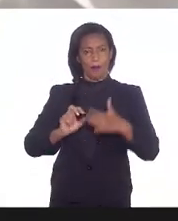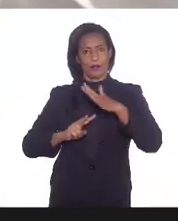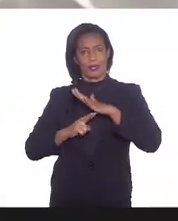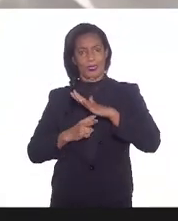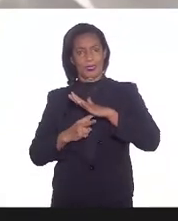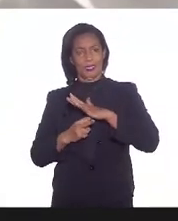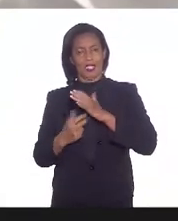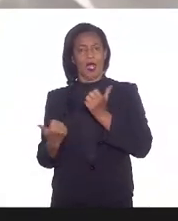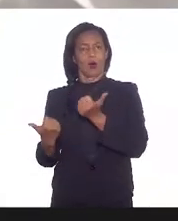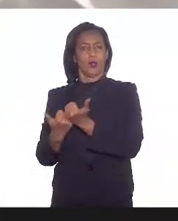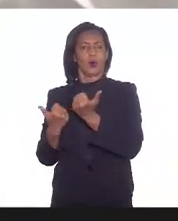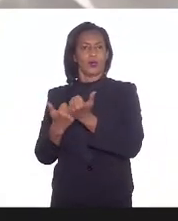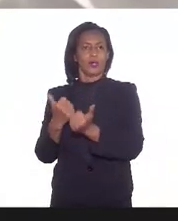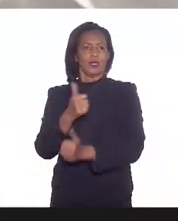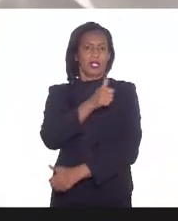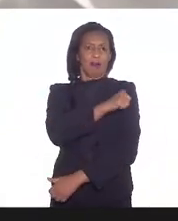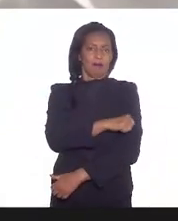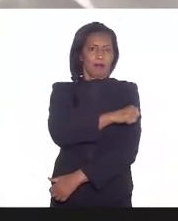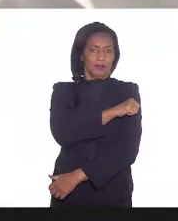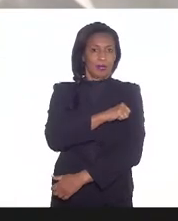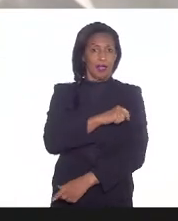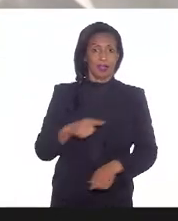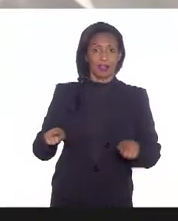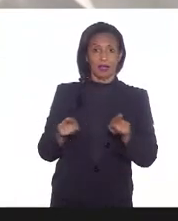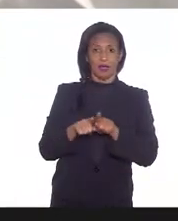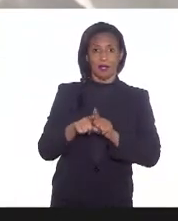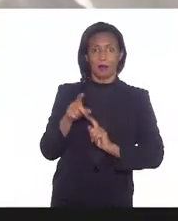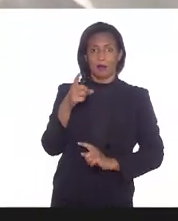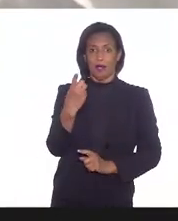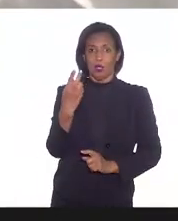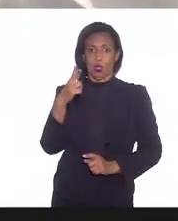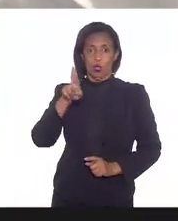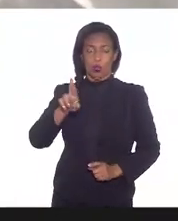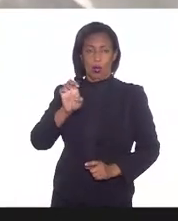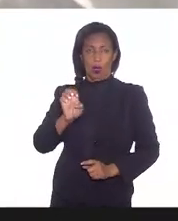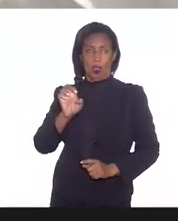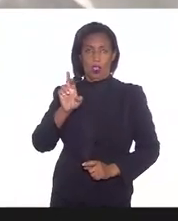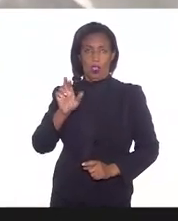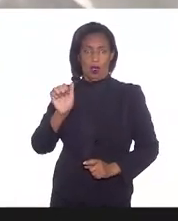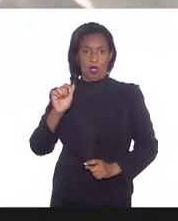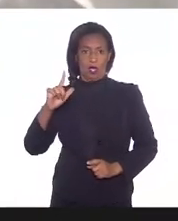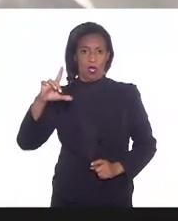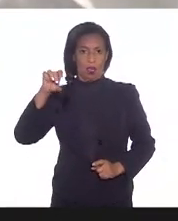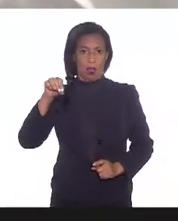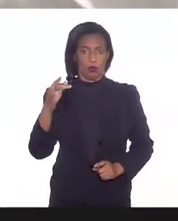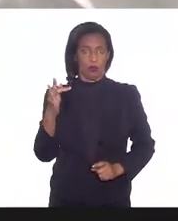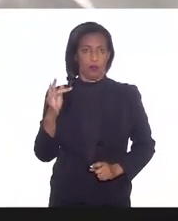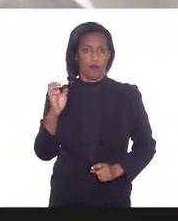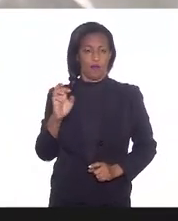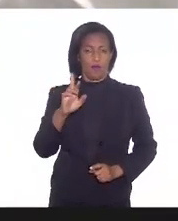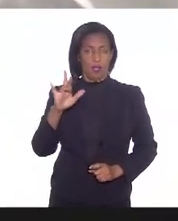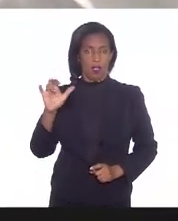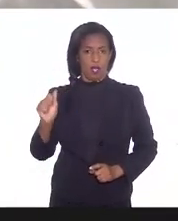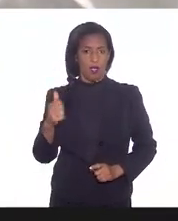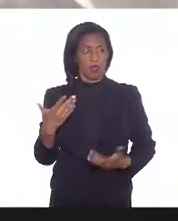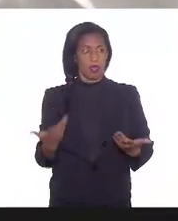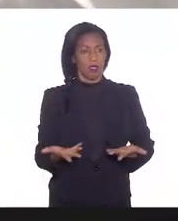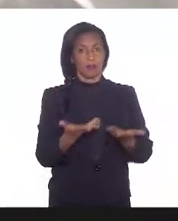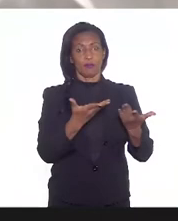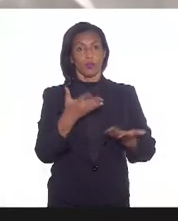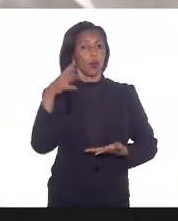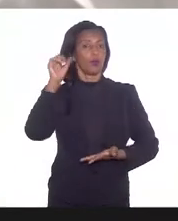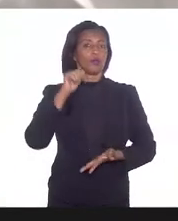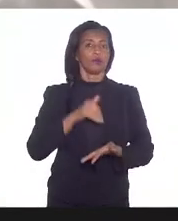Enfermagem, já está conosco também a doutora Heralda Ferreira e ouvindo aí a Secretaria de